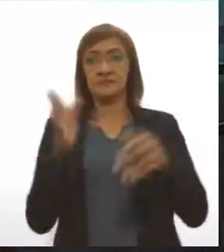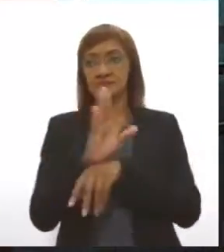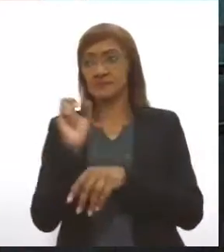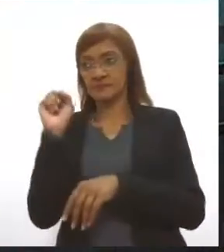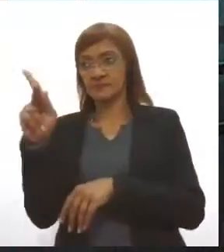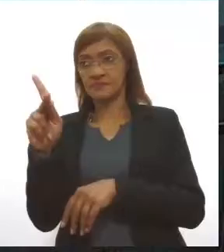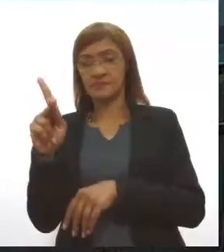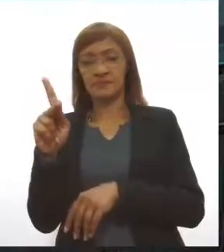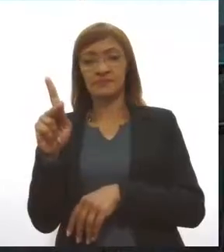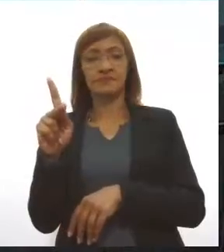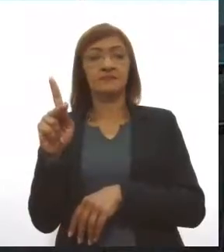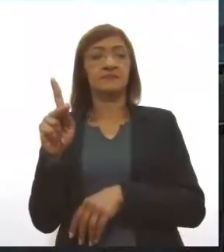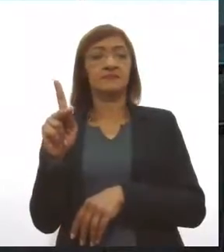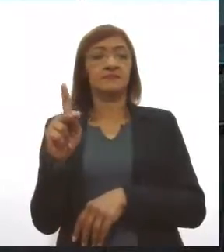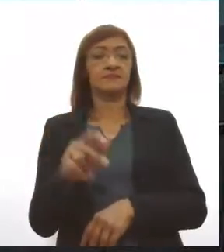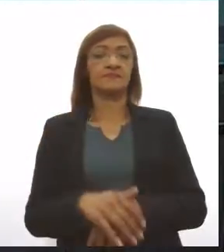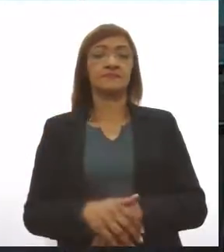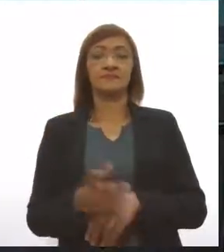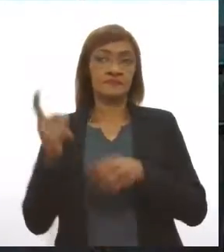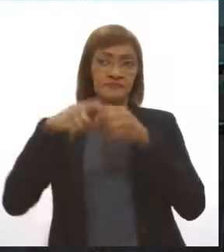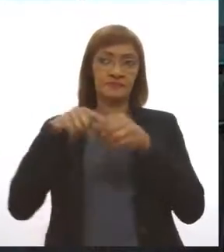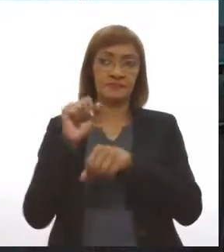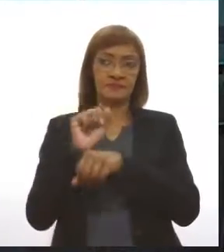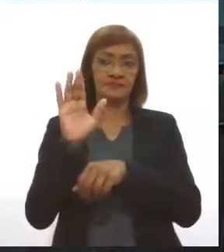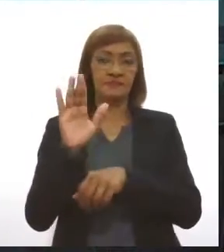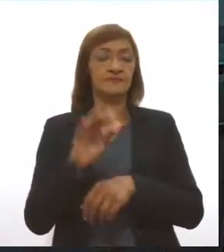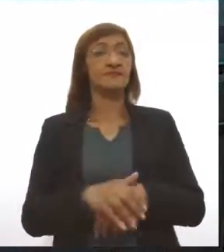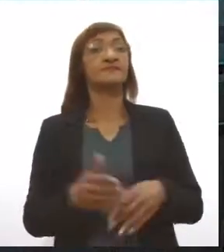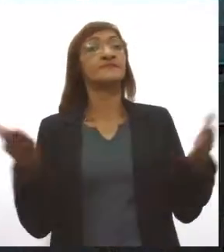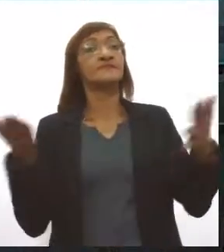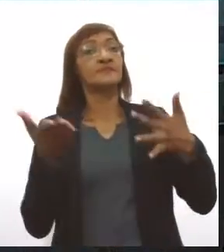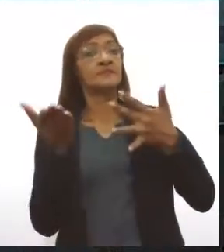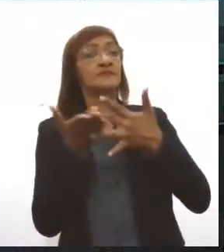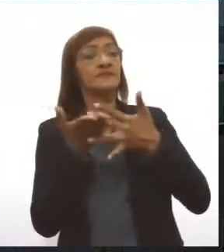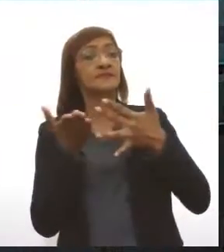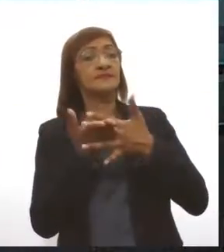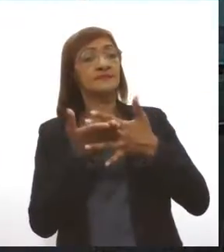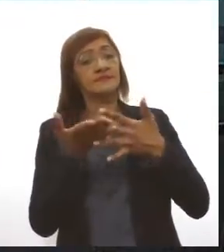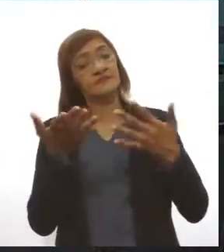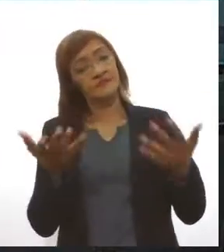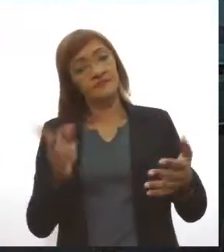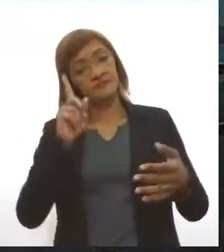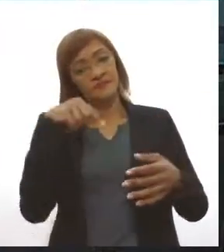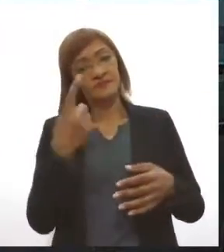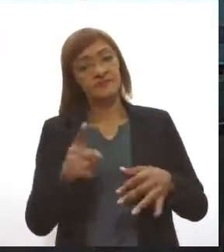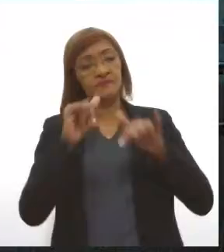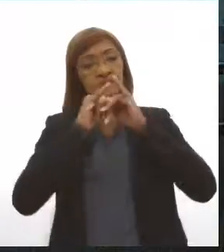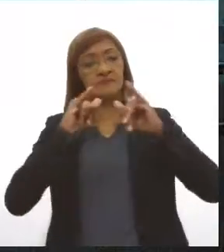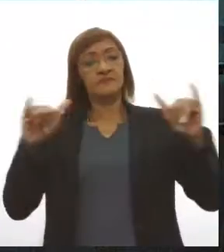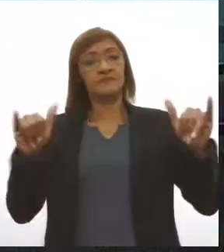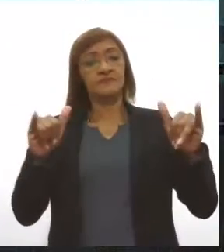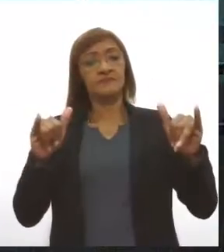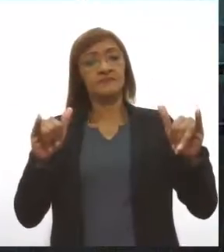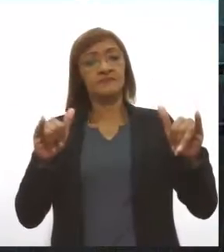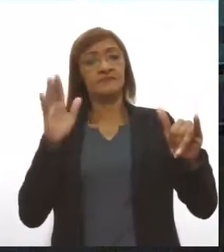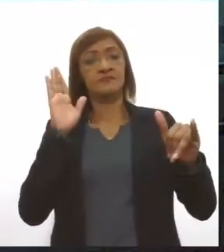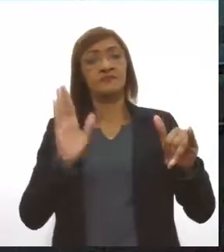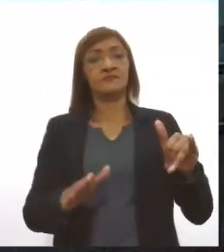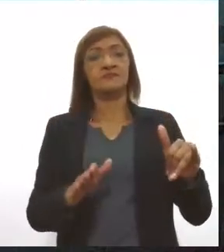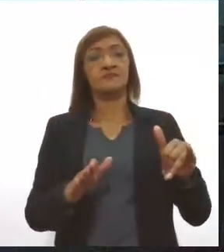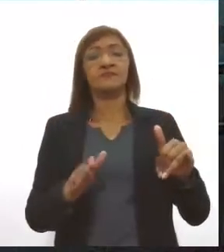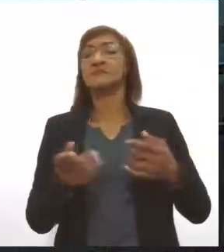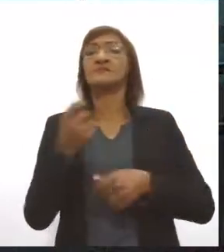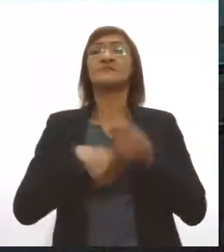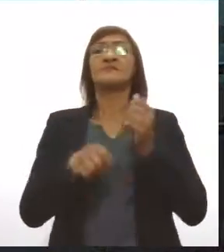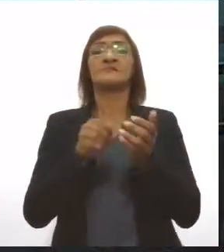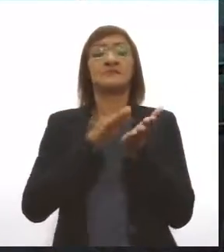Ok, Tiago, até daqui a pouco. Até daqui a pouco. Nós vamos a um breve intervalo agora, no próximo bloco nós vamos falar sobre o estoque do Centro de Hemoterapia